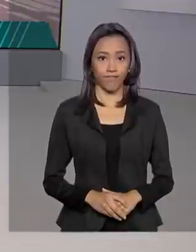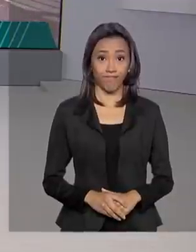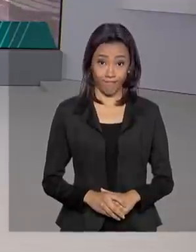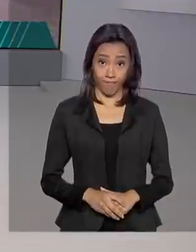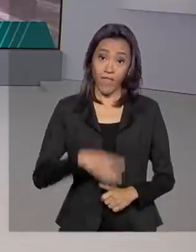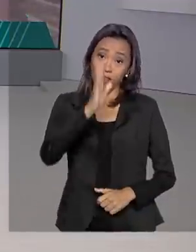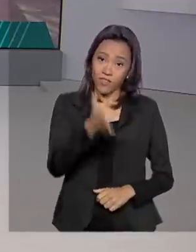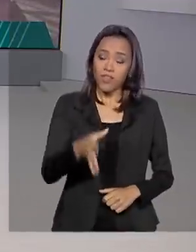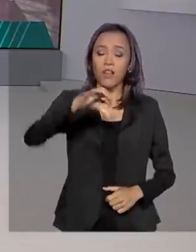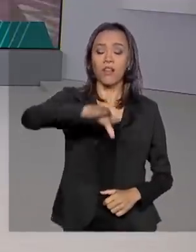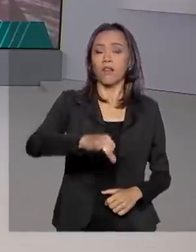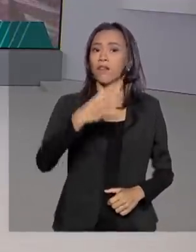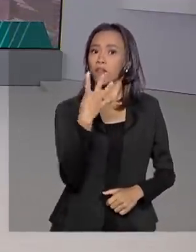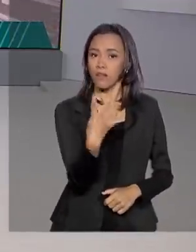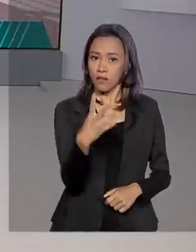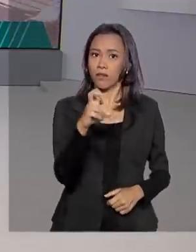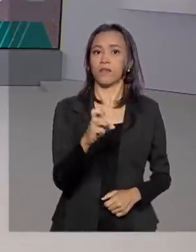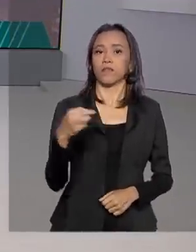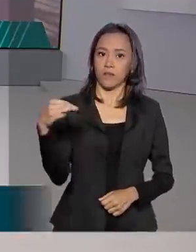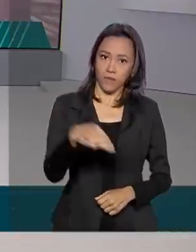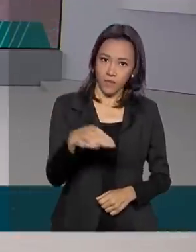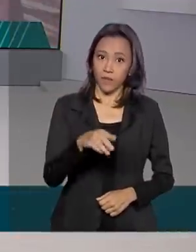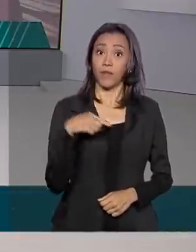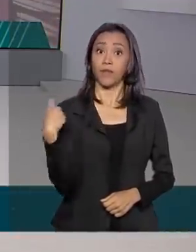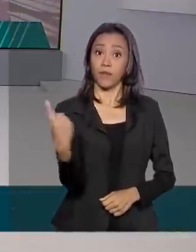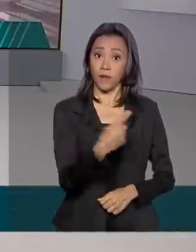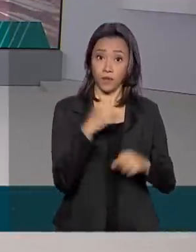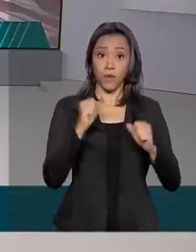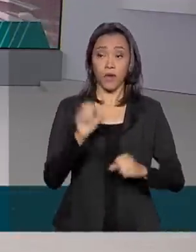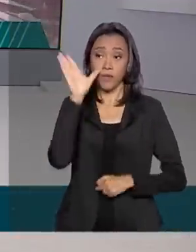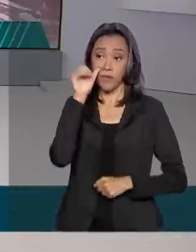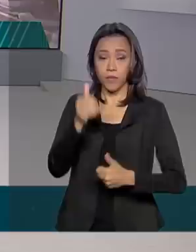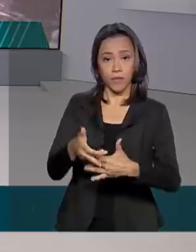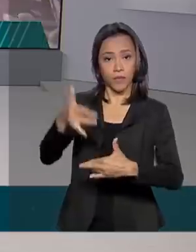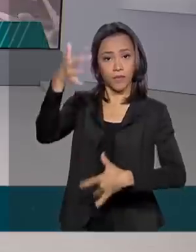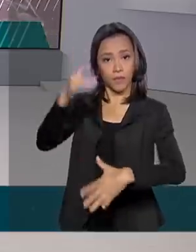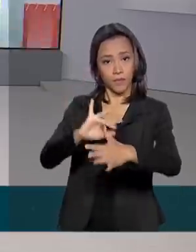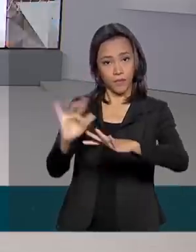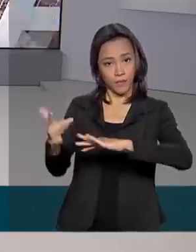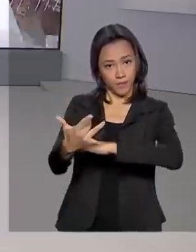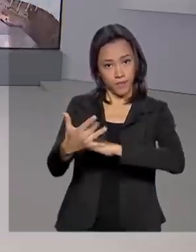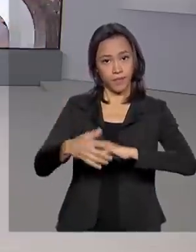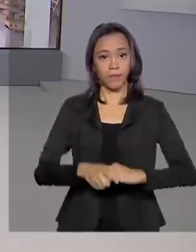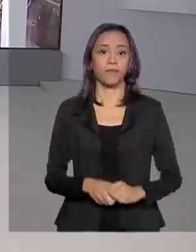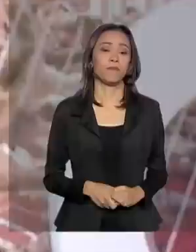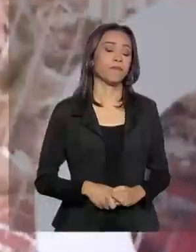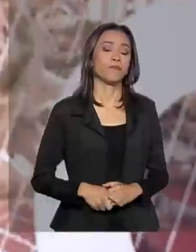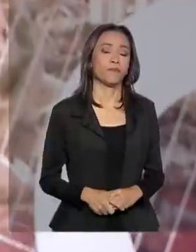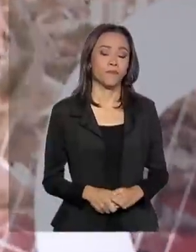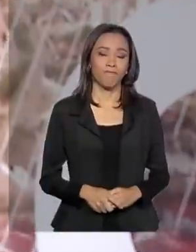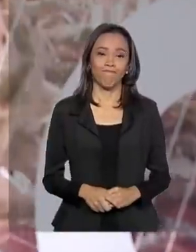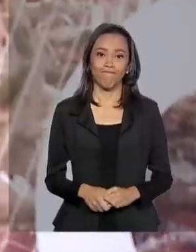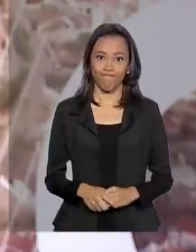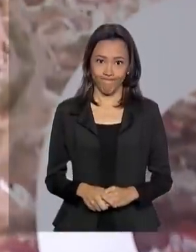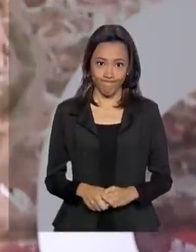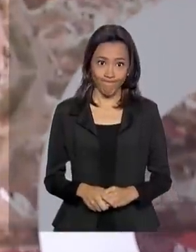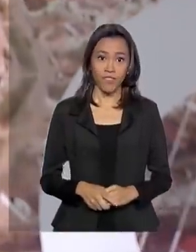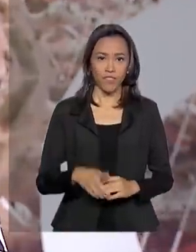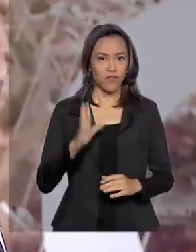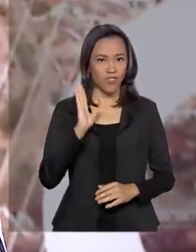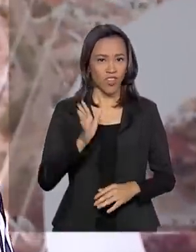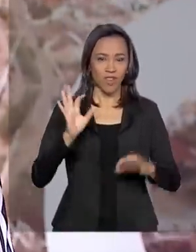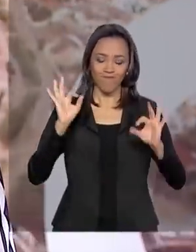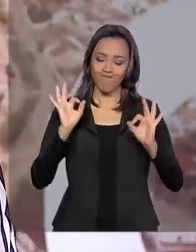São 9 horas e 45 minutos, nós estamos ao vivo também pelas redes sociais. Estão